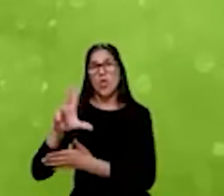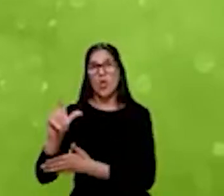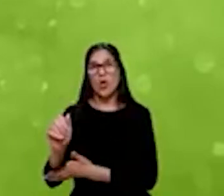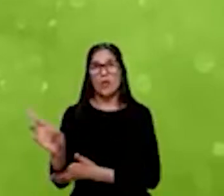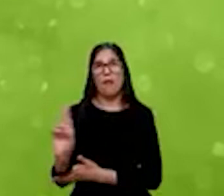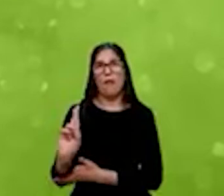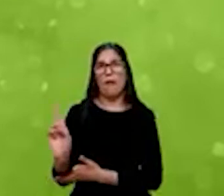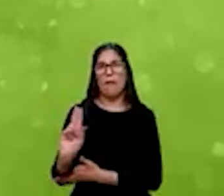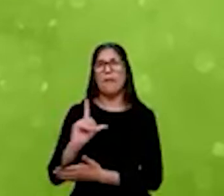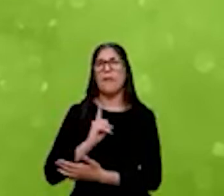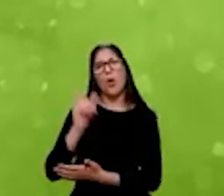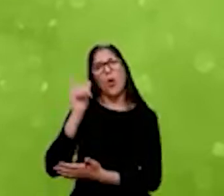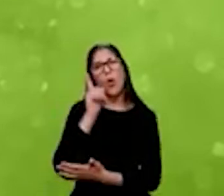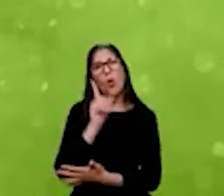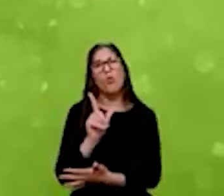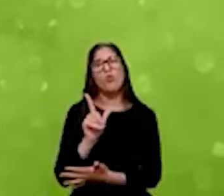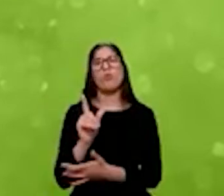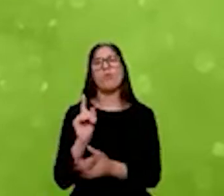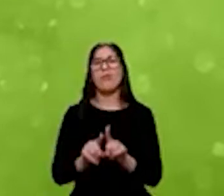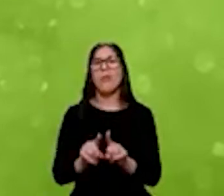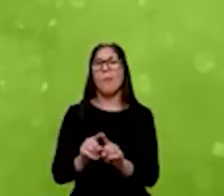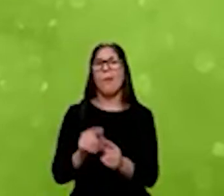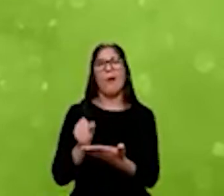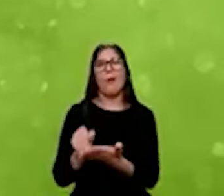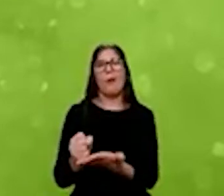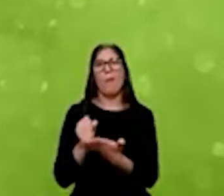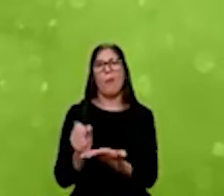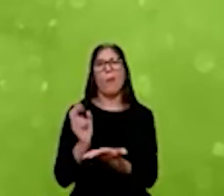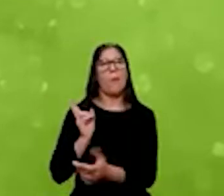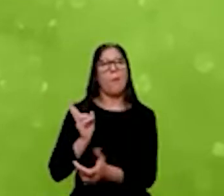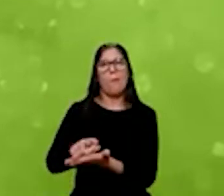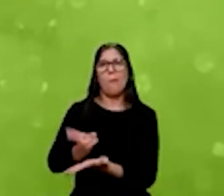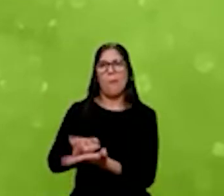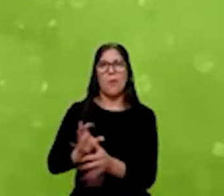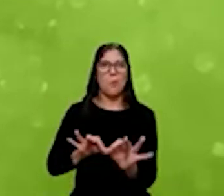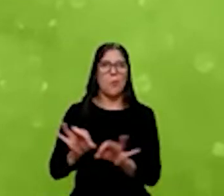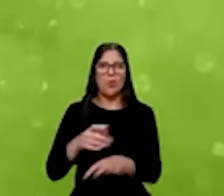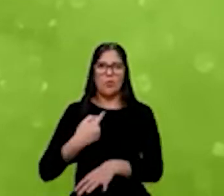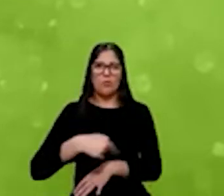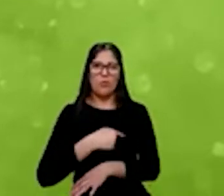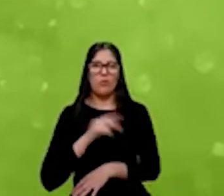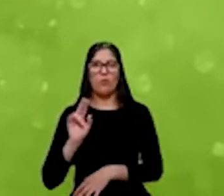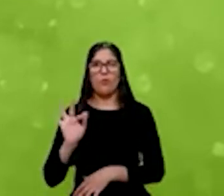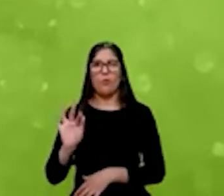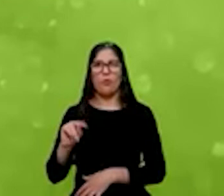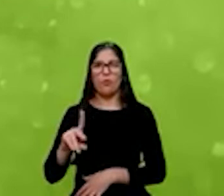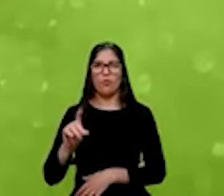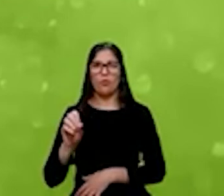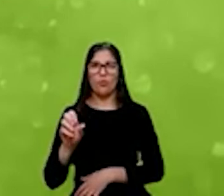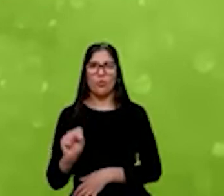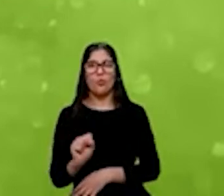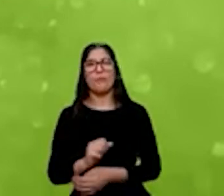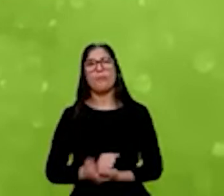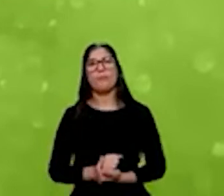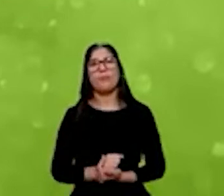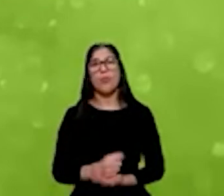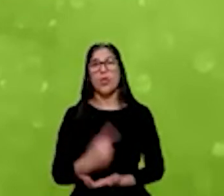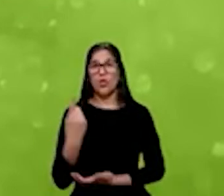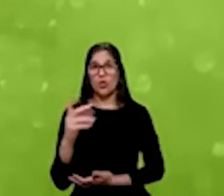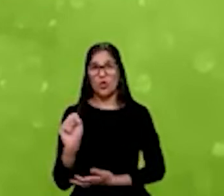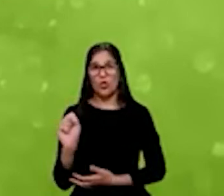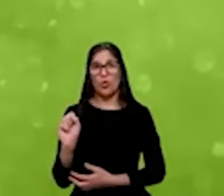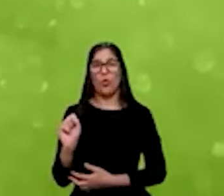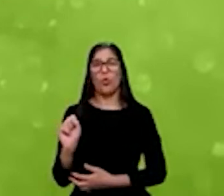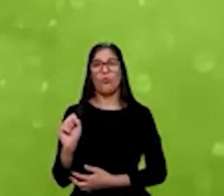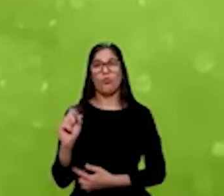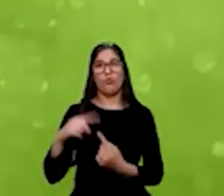também apoiam esses mesmos fundos que a gente tem. 18 fundos que a gente tem na nossa carteira